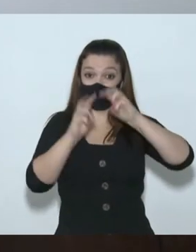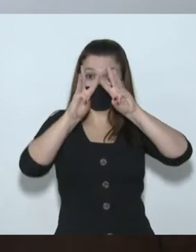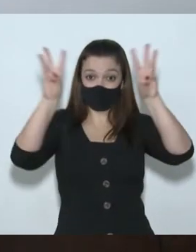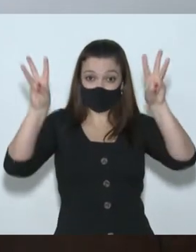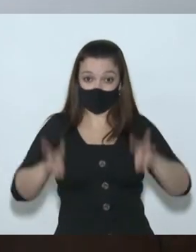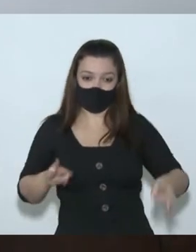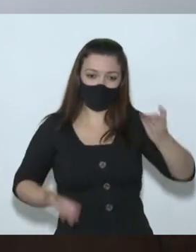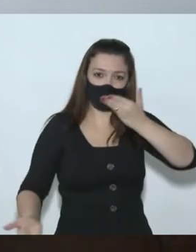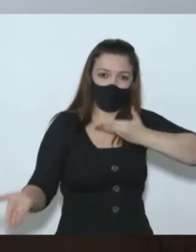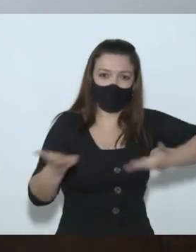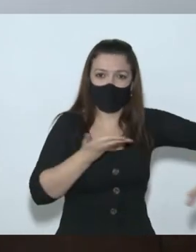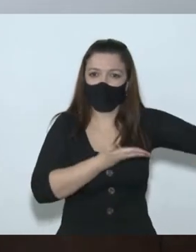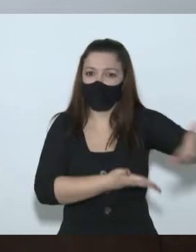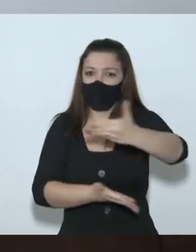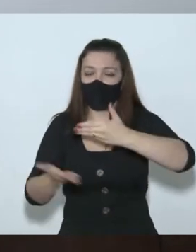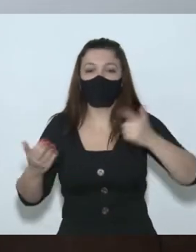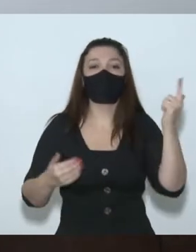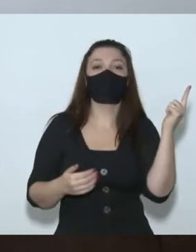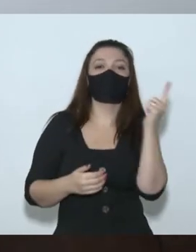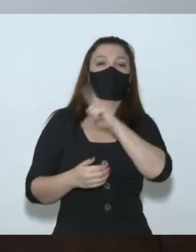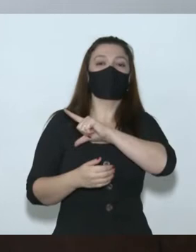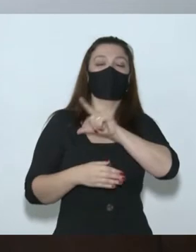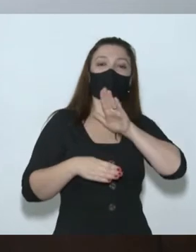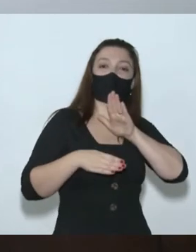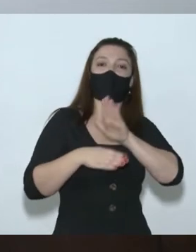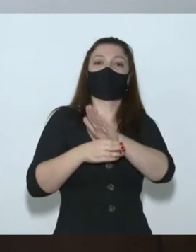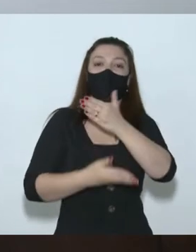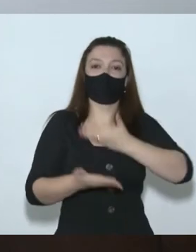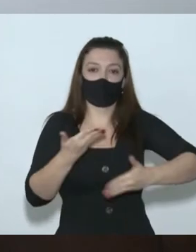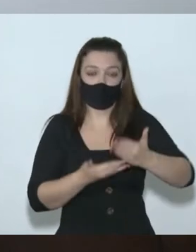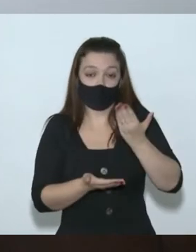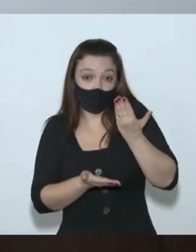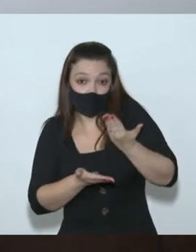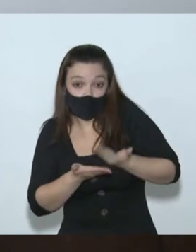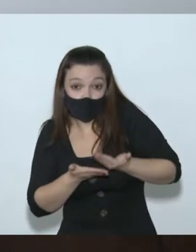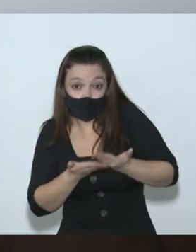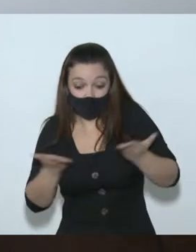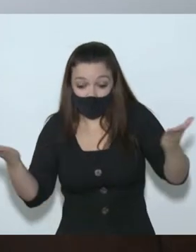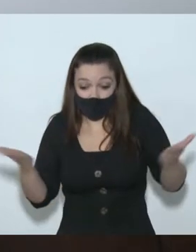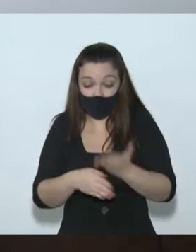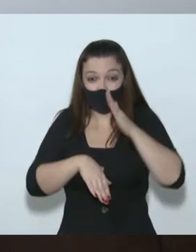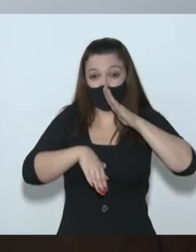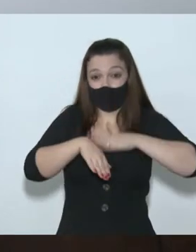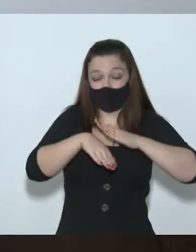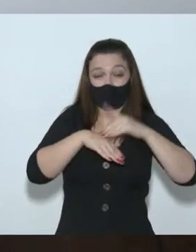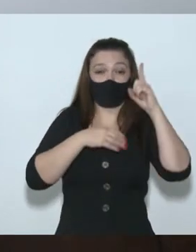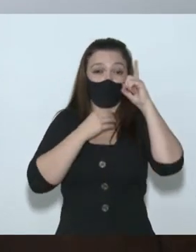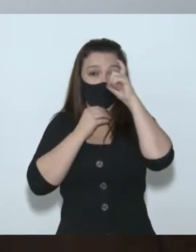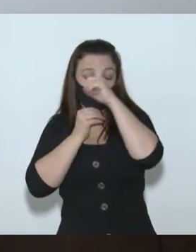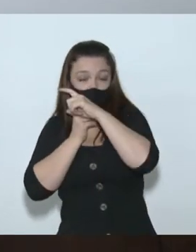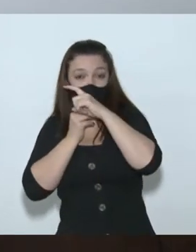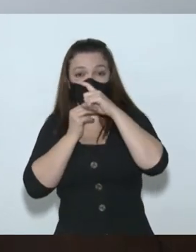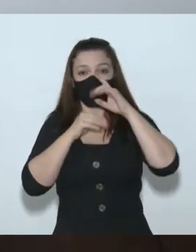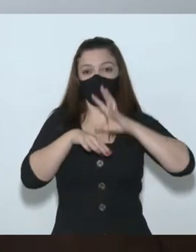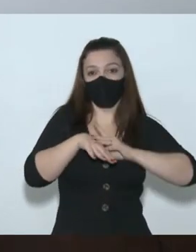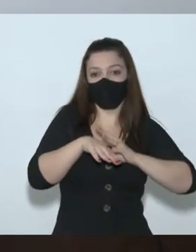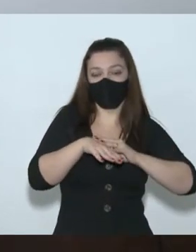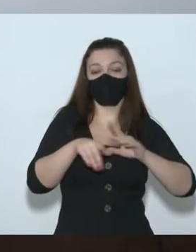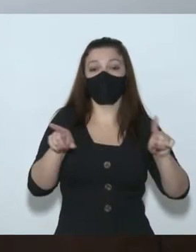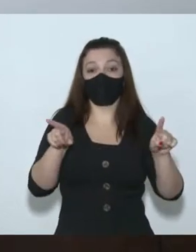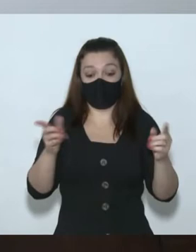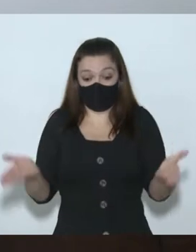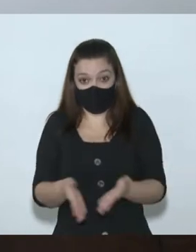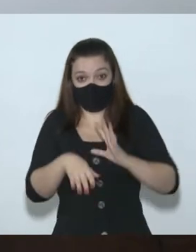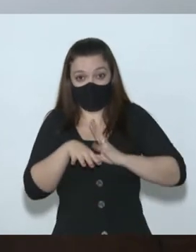saber da nossa Universidade, de maneira transversal, interdisciplinar, para se debruçar sobre esse momento, mas também sobre o momento pós-pandemia